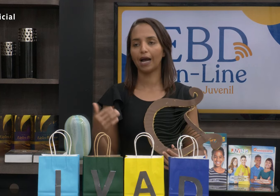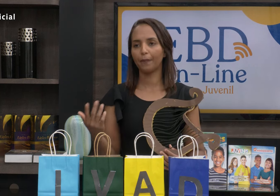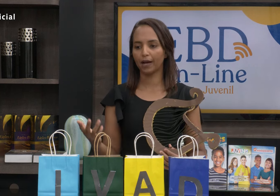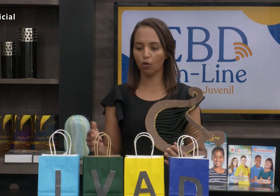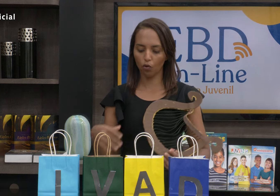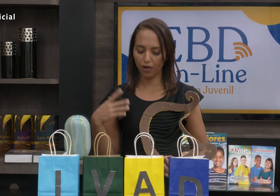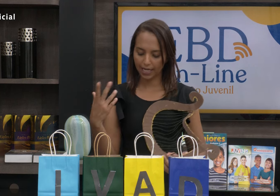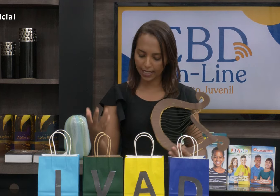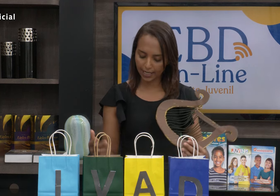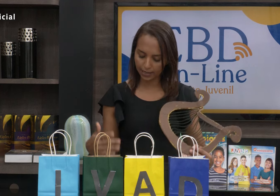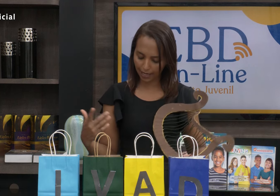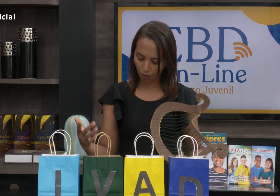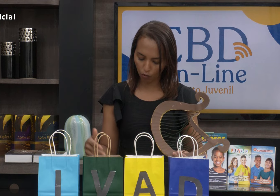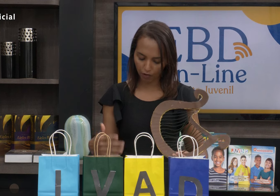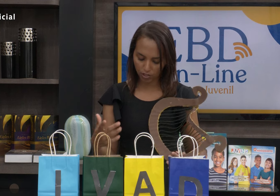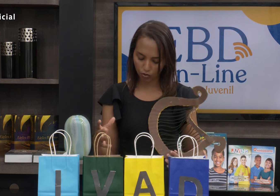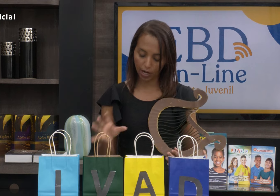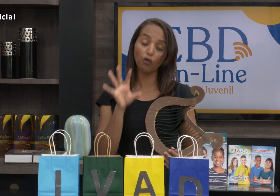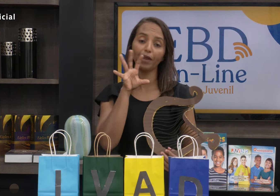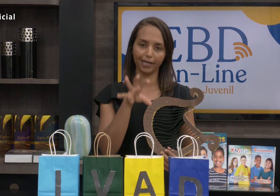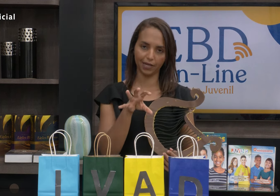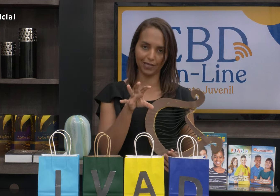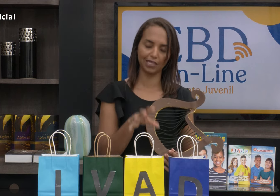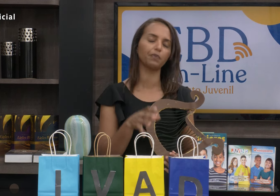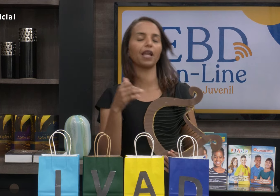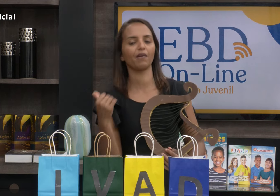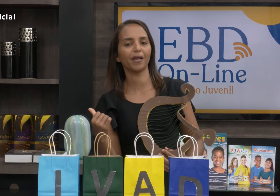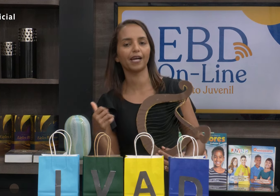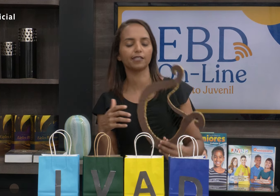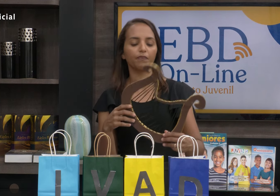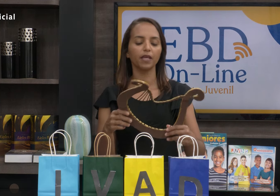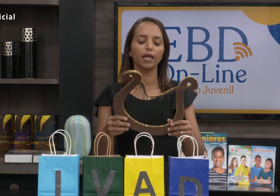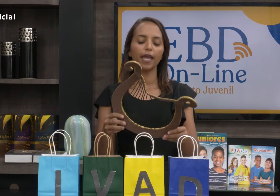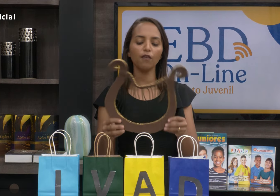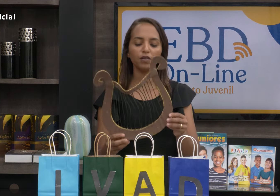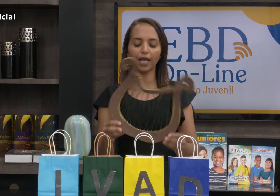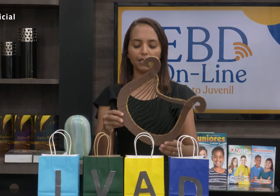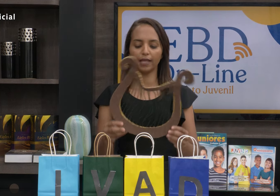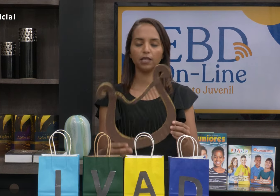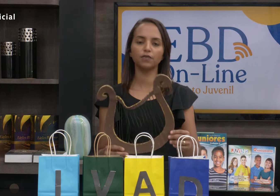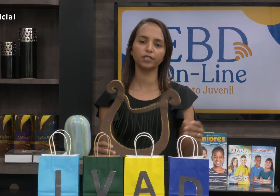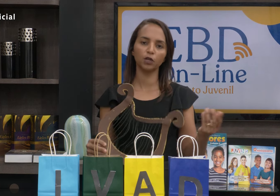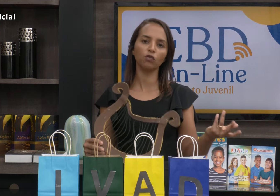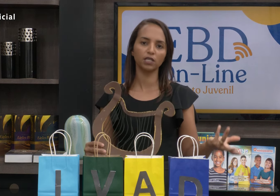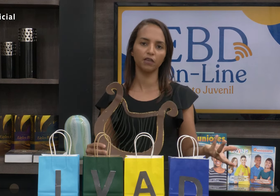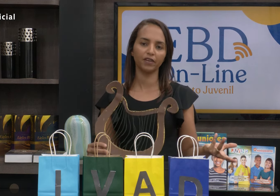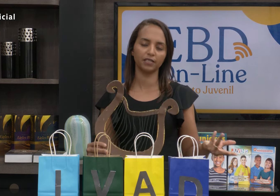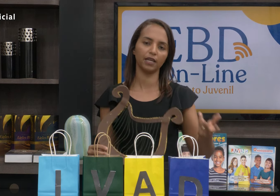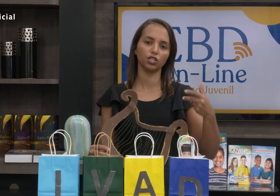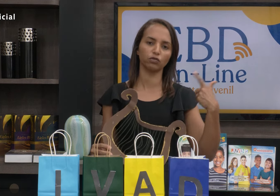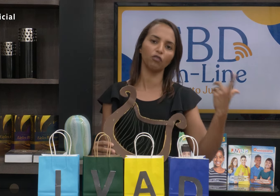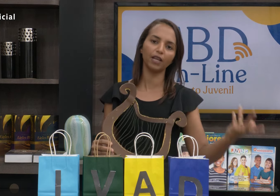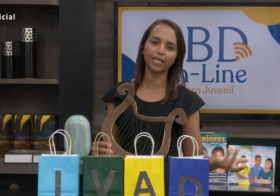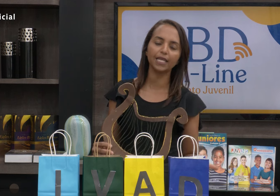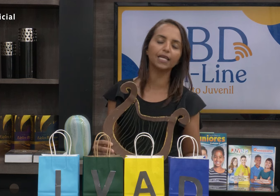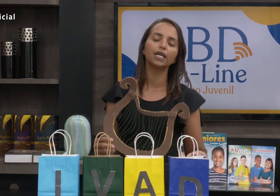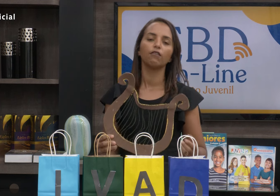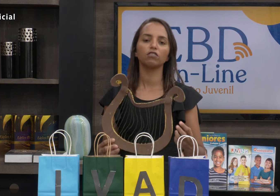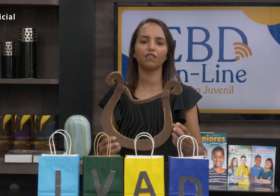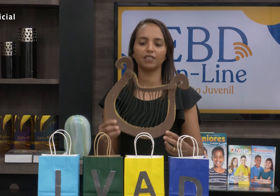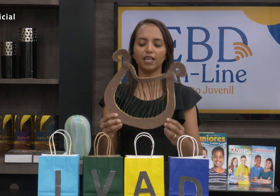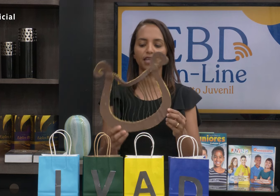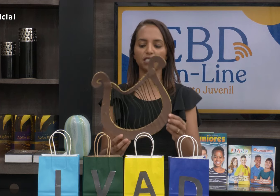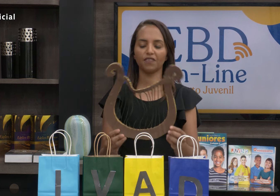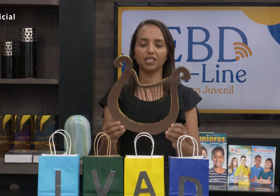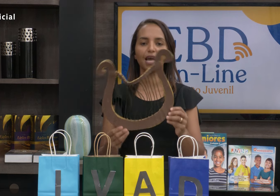né? A harpa, ou ovelhinha e tal, confeccione a ovelhinha, na verdade, para levar para casa. Eu vou dar a ideia de se você não conseguir fazer a questão da ovelhinha,